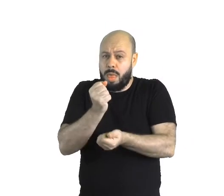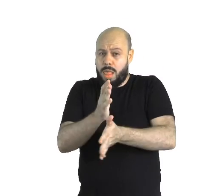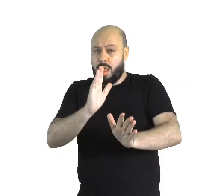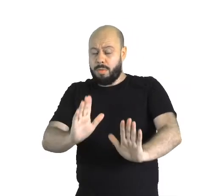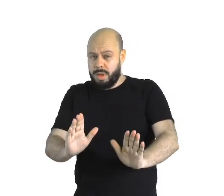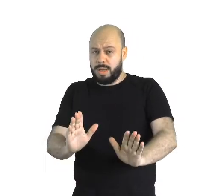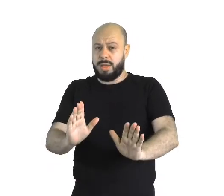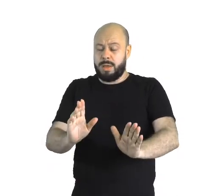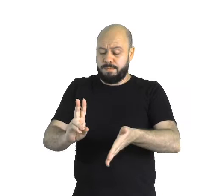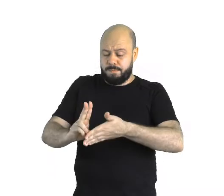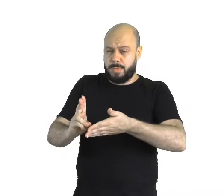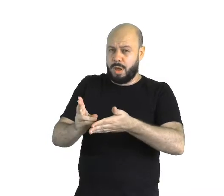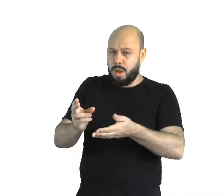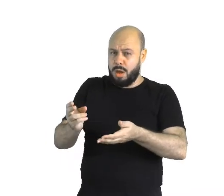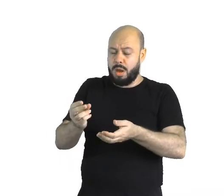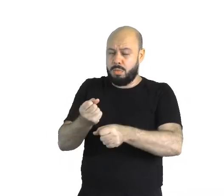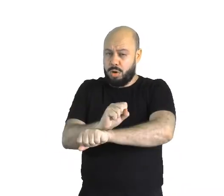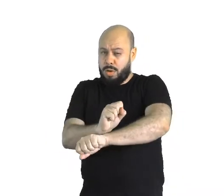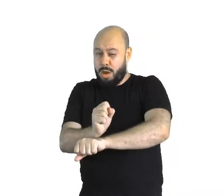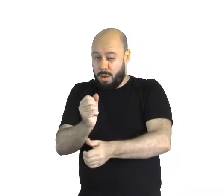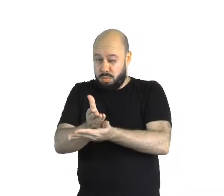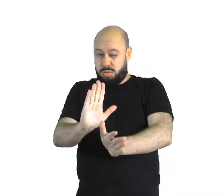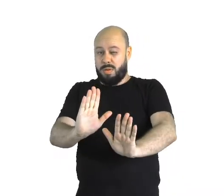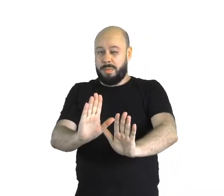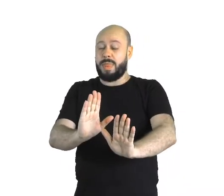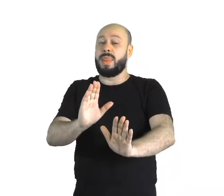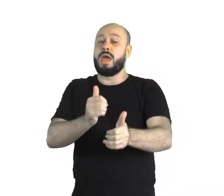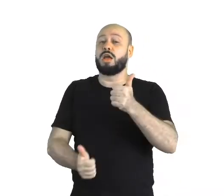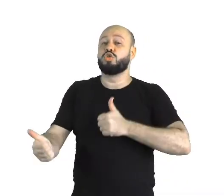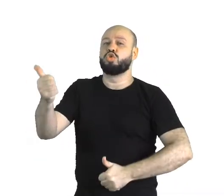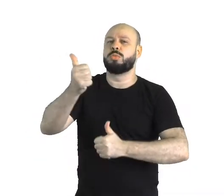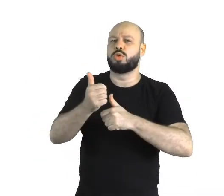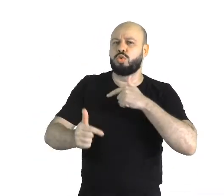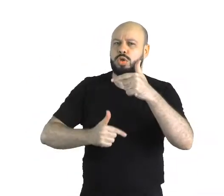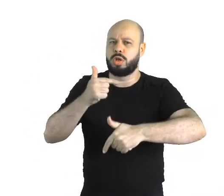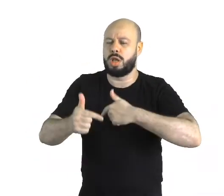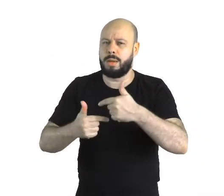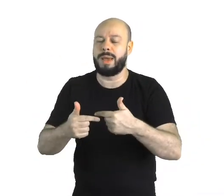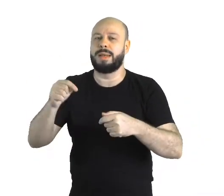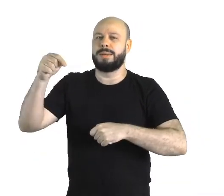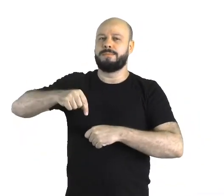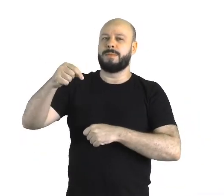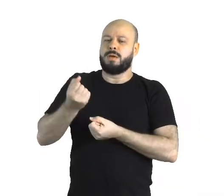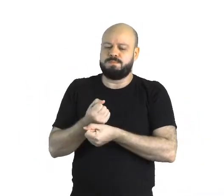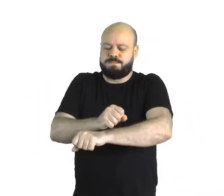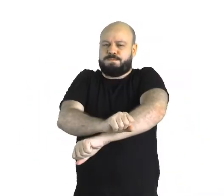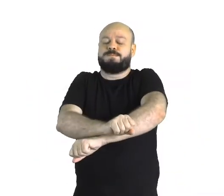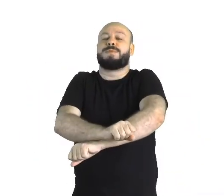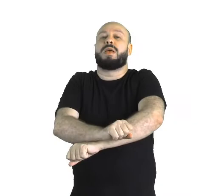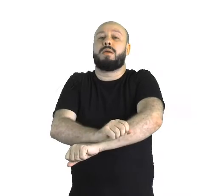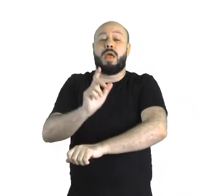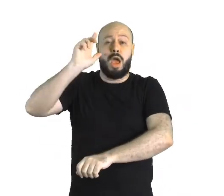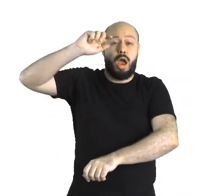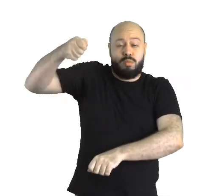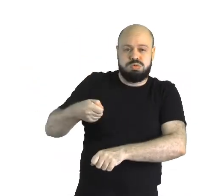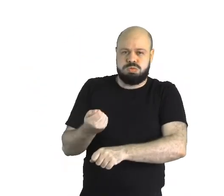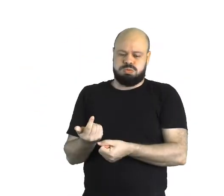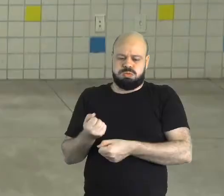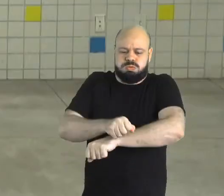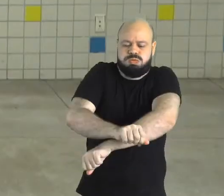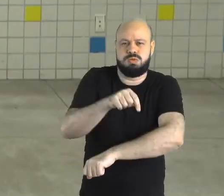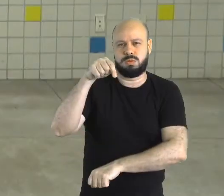nós vamos ter a substituição da mão de obra escrava do índio pela mão de obra do escravo africano.